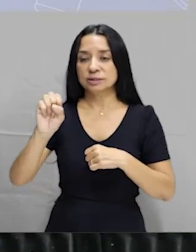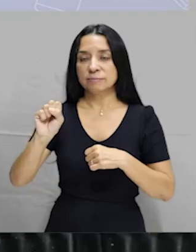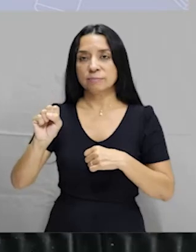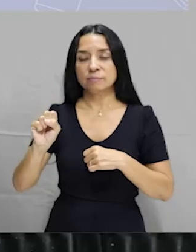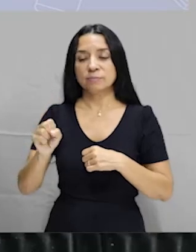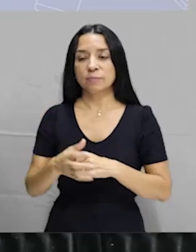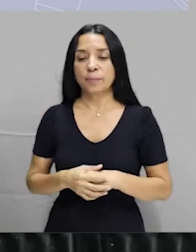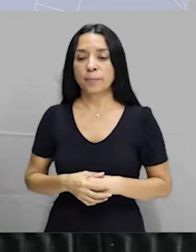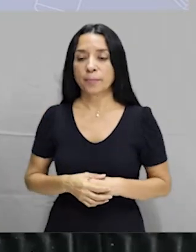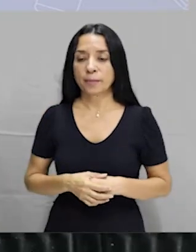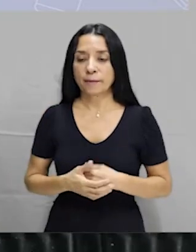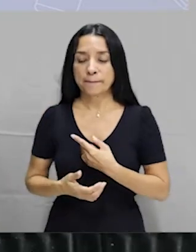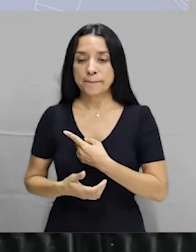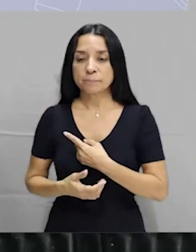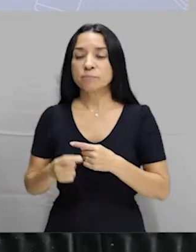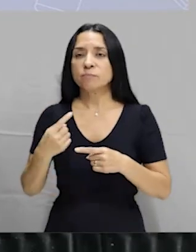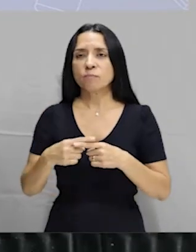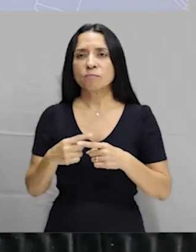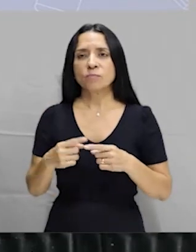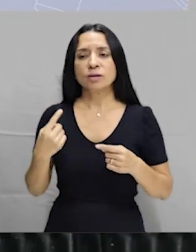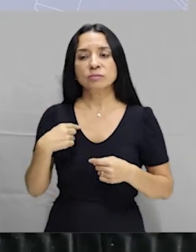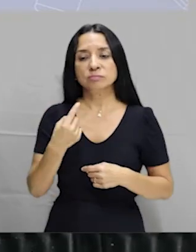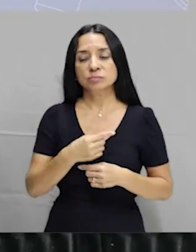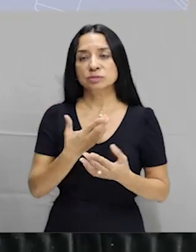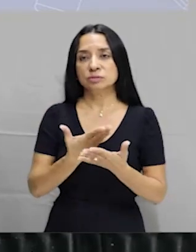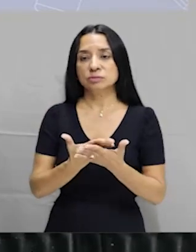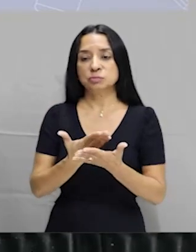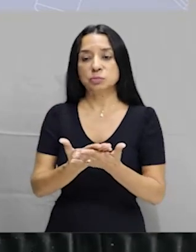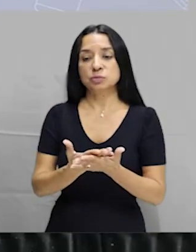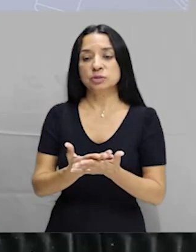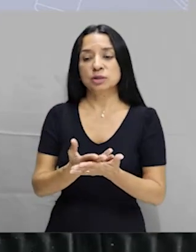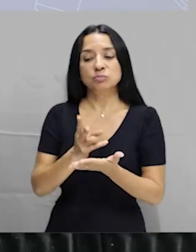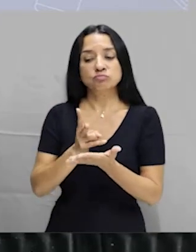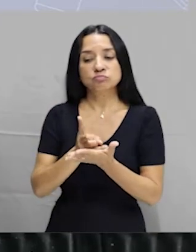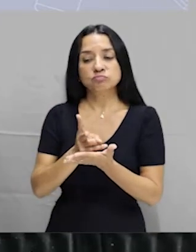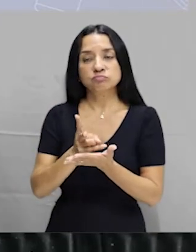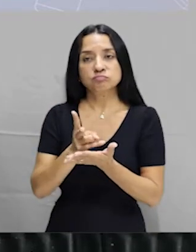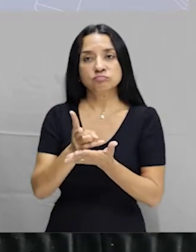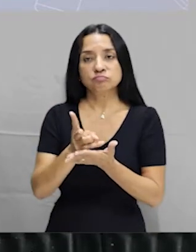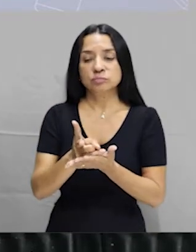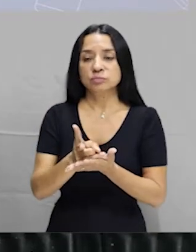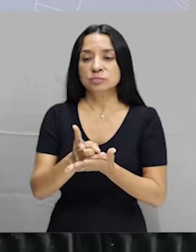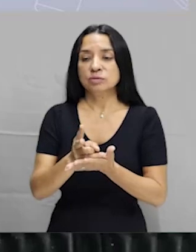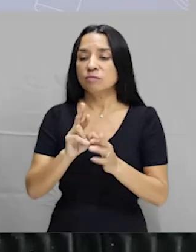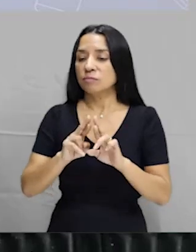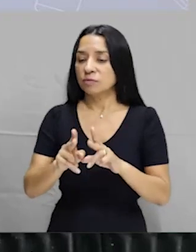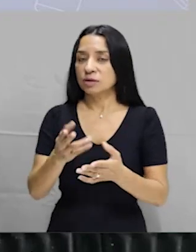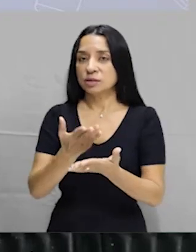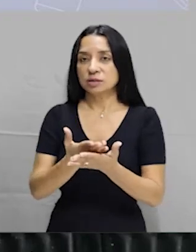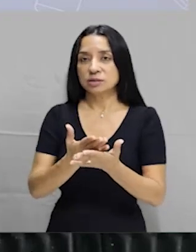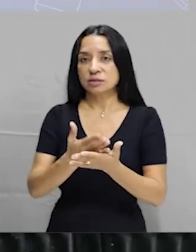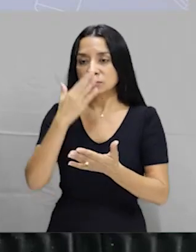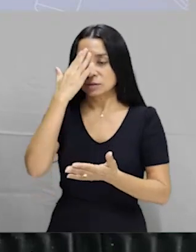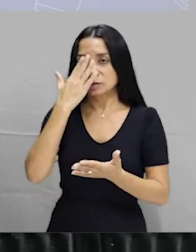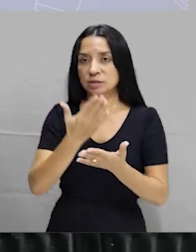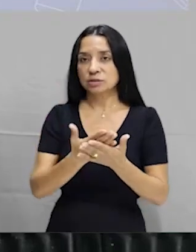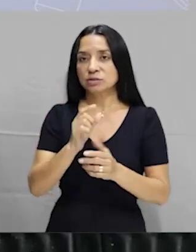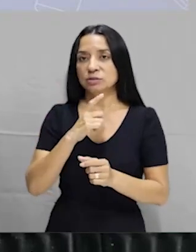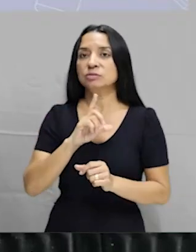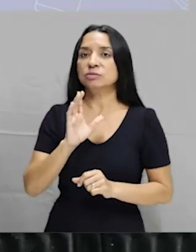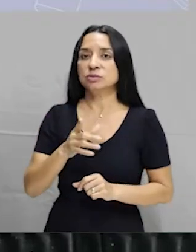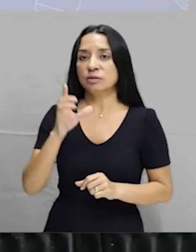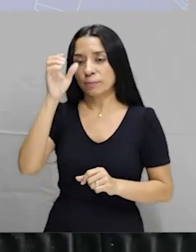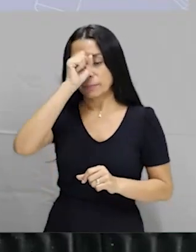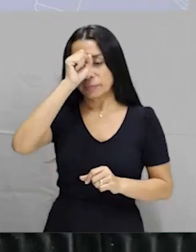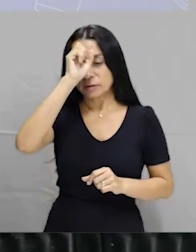essas conjugações. Porque nós estamos já uma sequência de aulas batendo nesse assunto e eu tenho certeza que vocês já